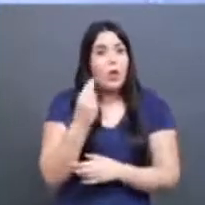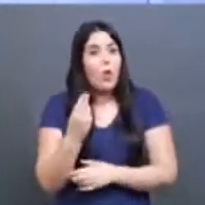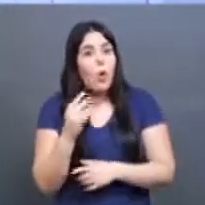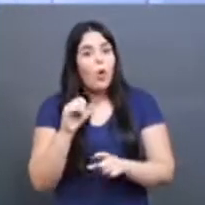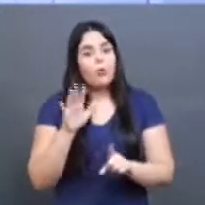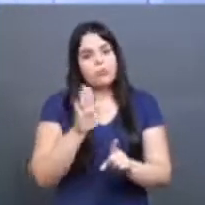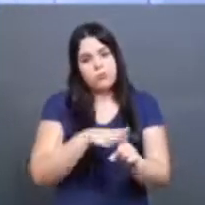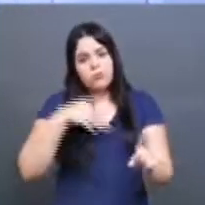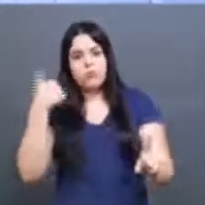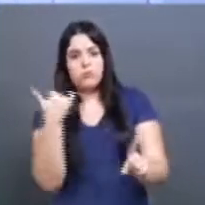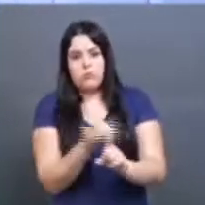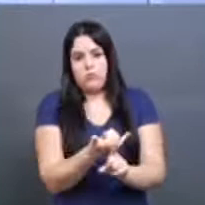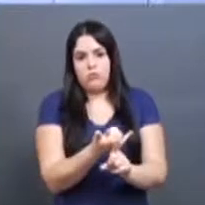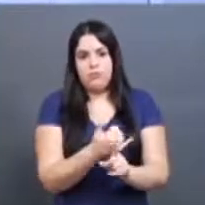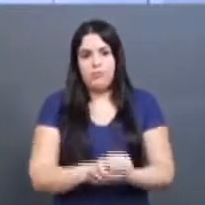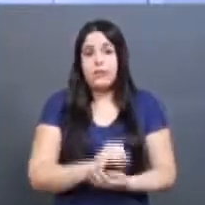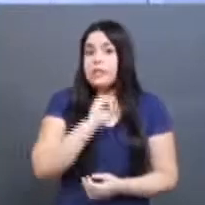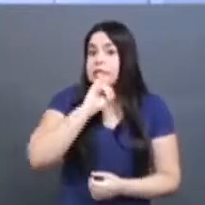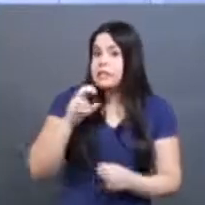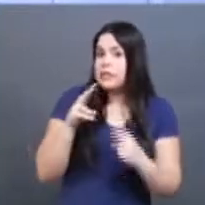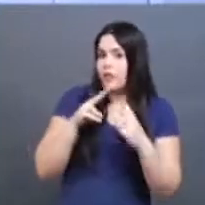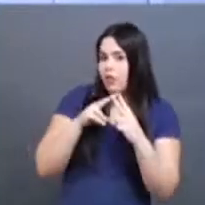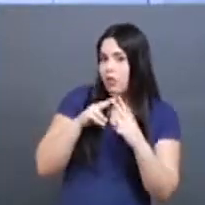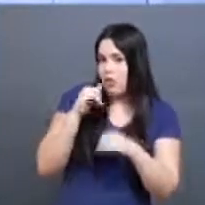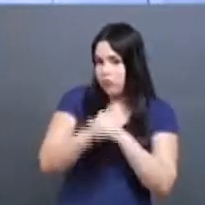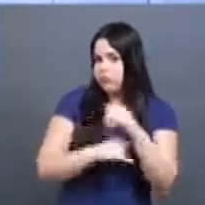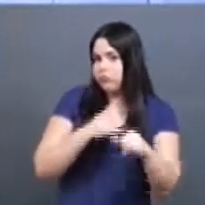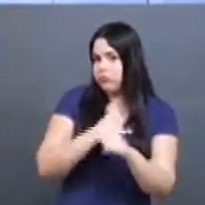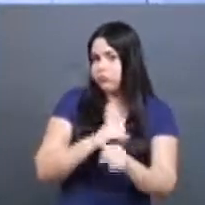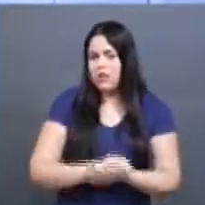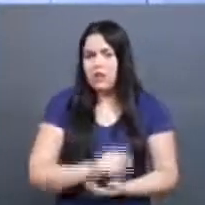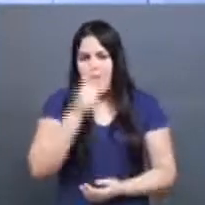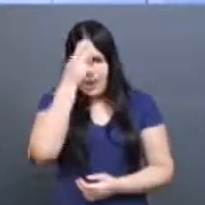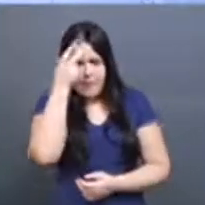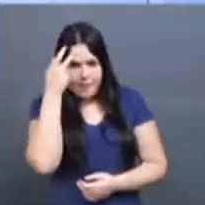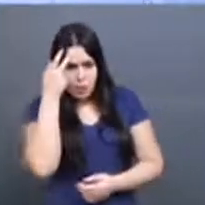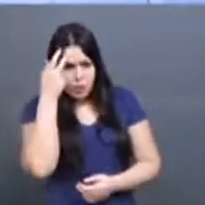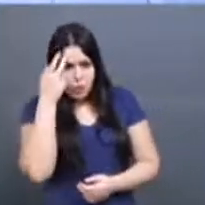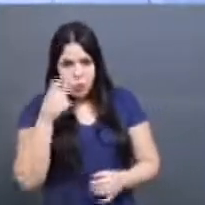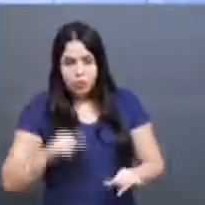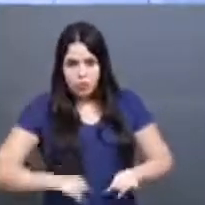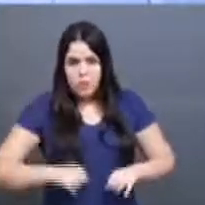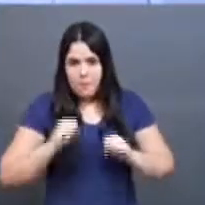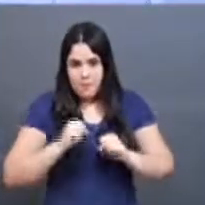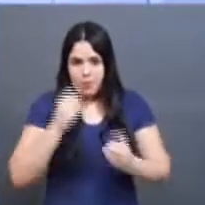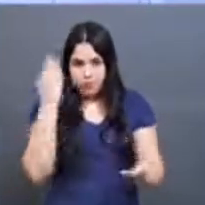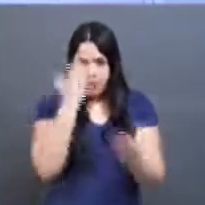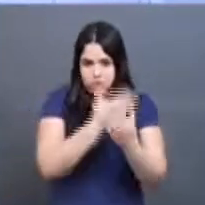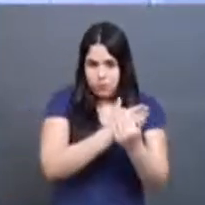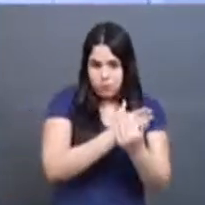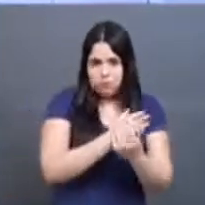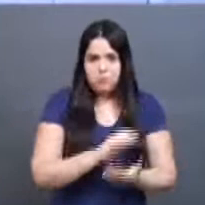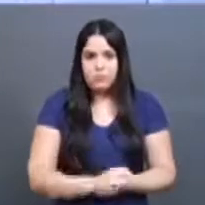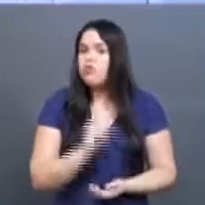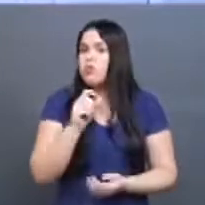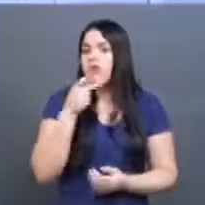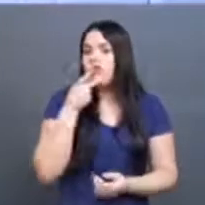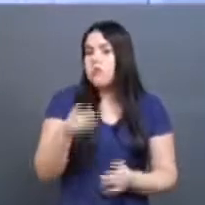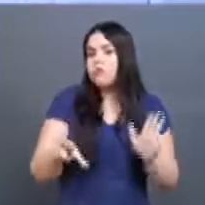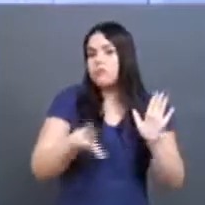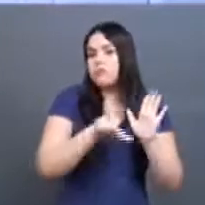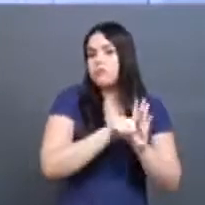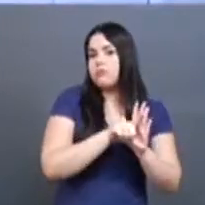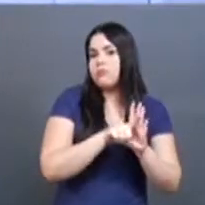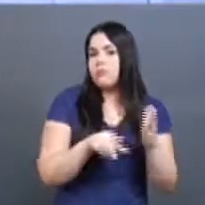bullying? E se acontecer na internet? A pessoa ofendida pode processar o que prevê a legislação?